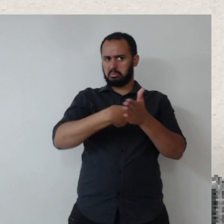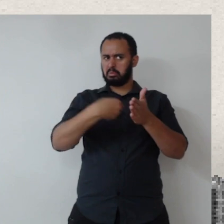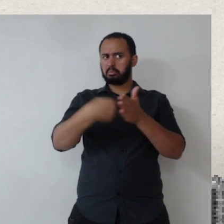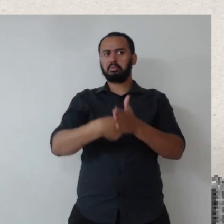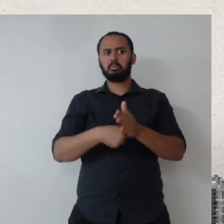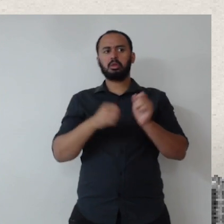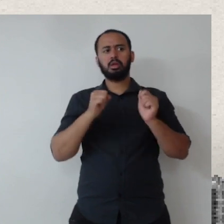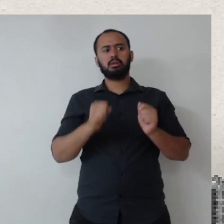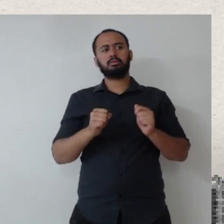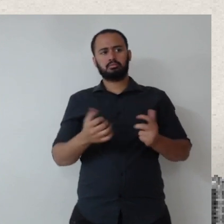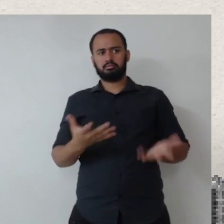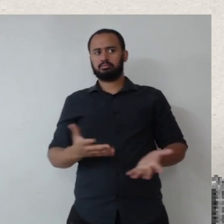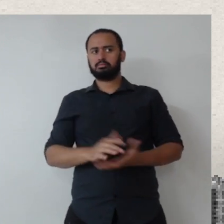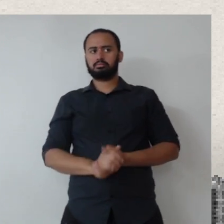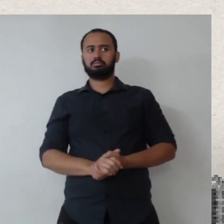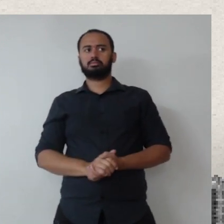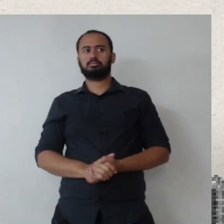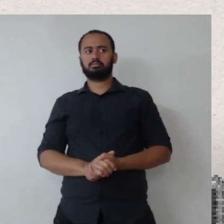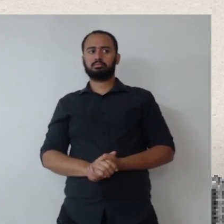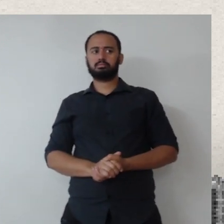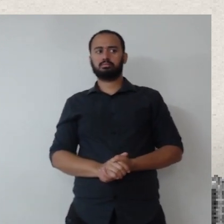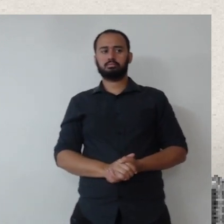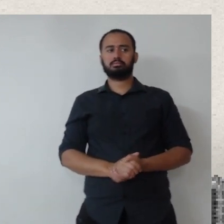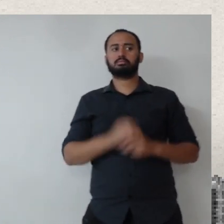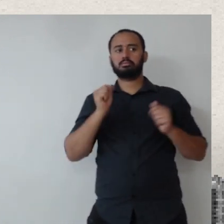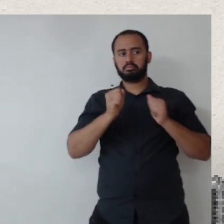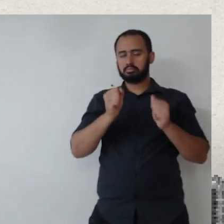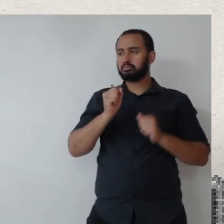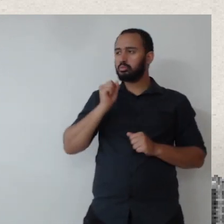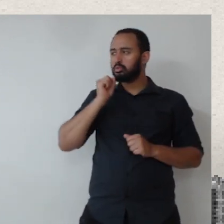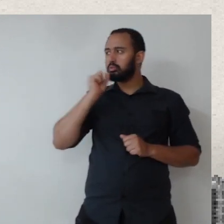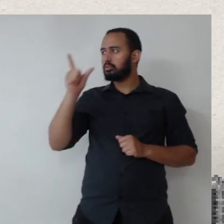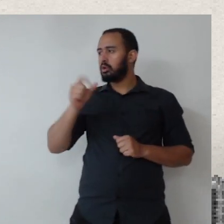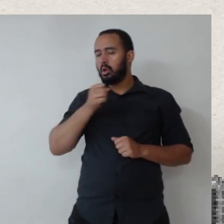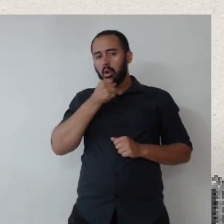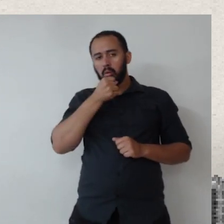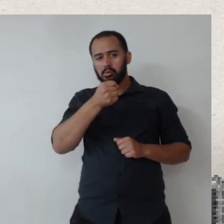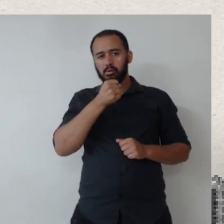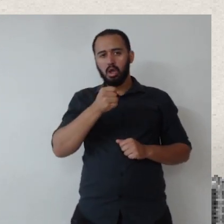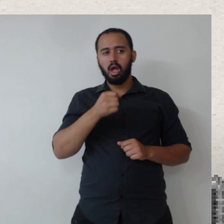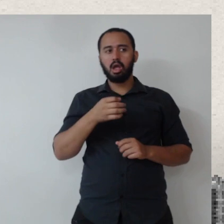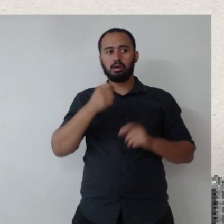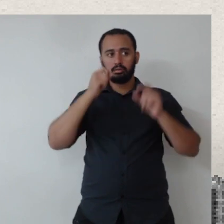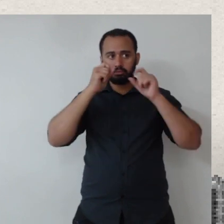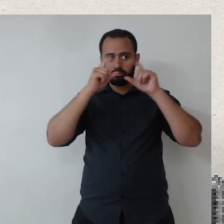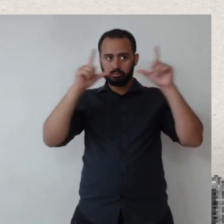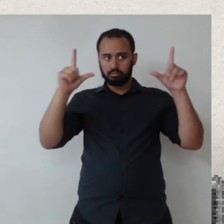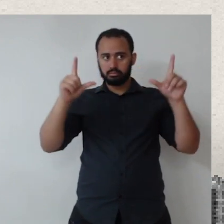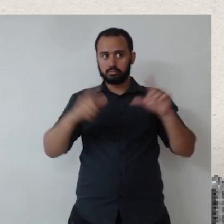pergunta? Pode abrir o microfone, abrir a câmera.